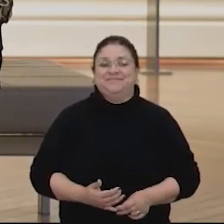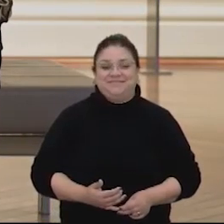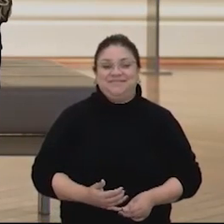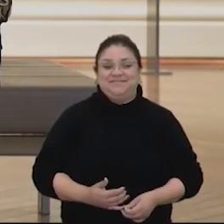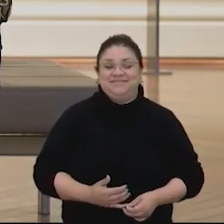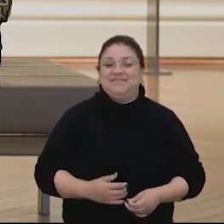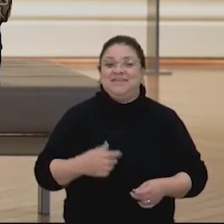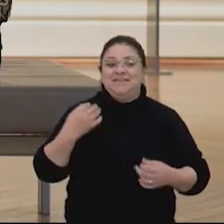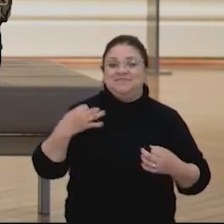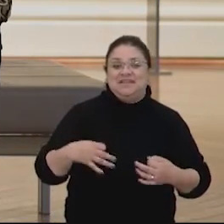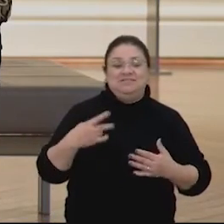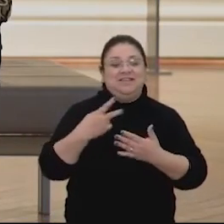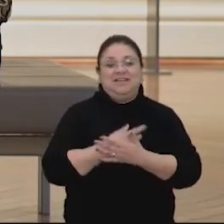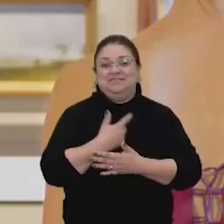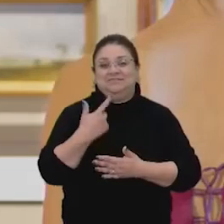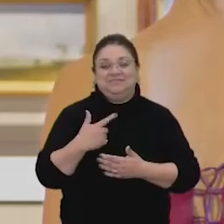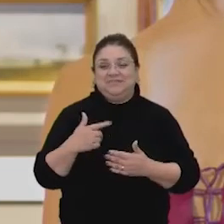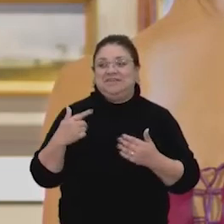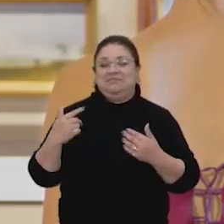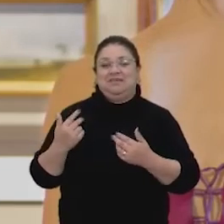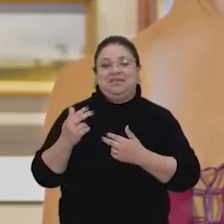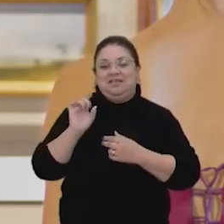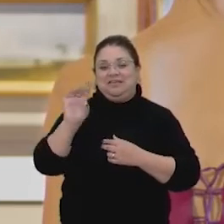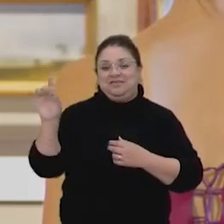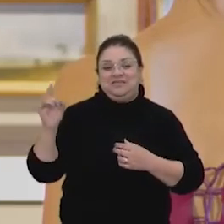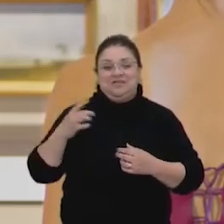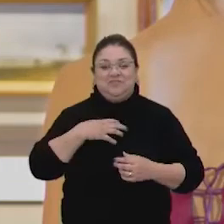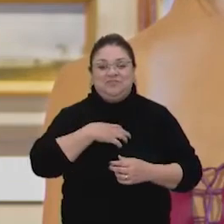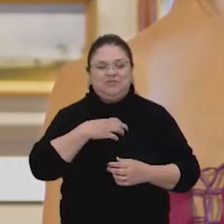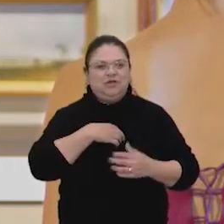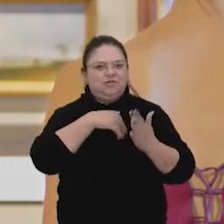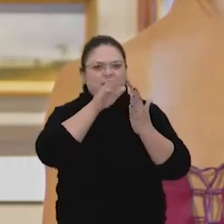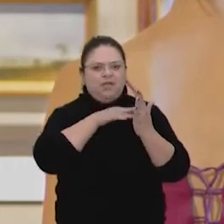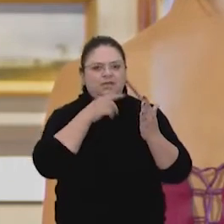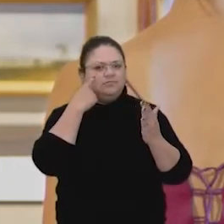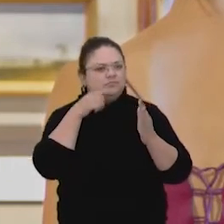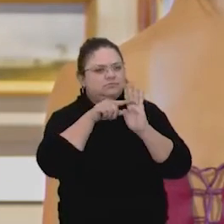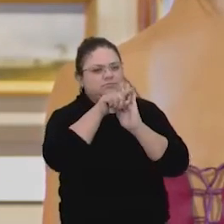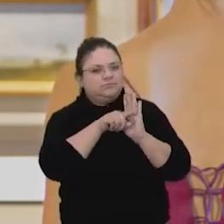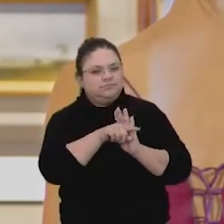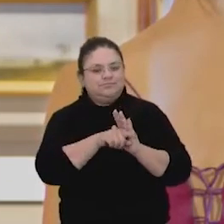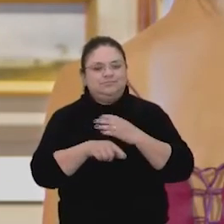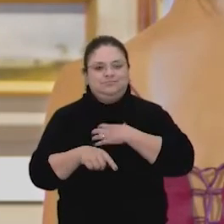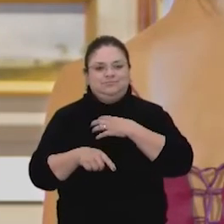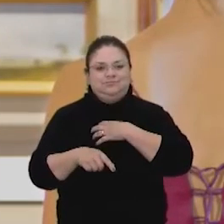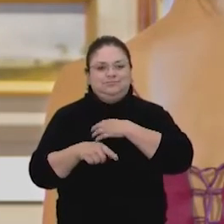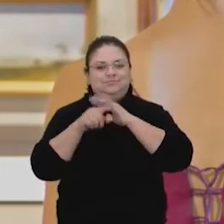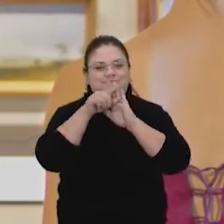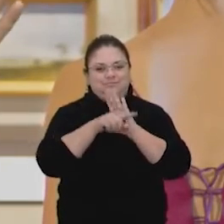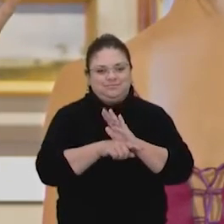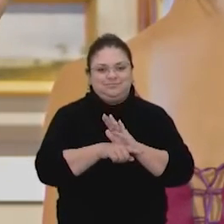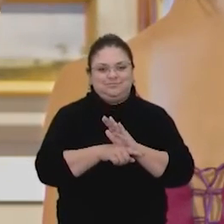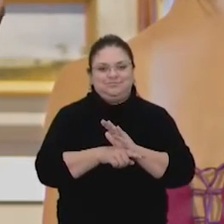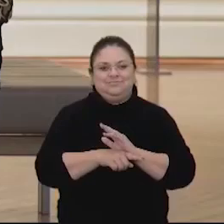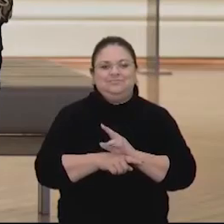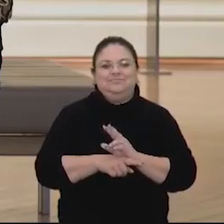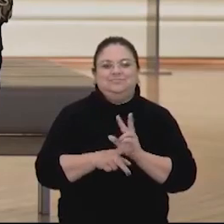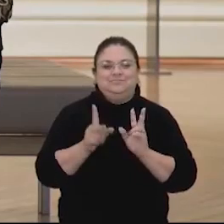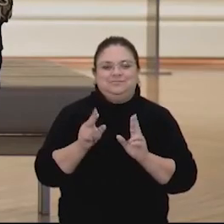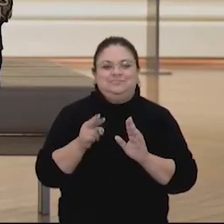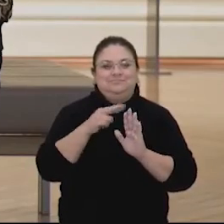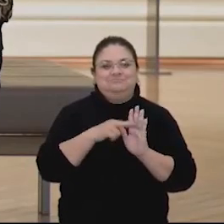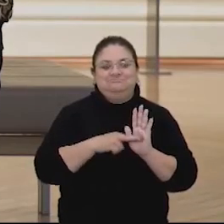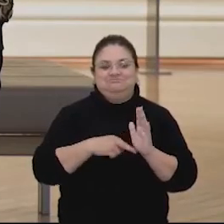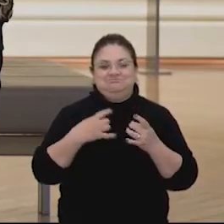certo e errado. Mas a gente vai criando um hábito, o professor de arte geralmente já tem o hábito de ter a sua... É, mas é sem querer, sem querer,